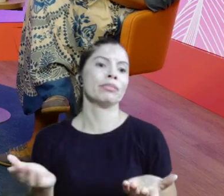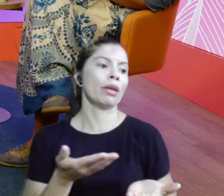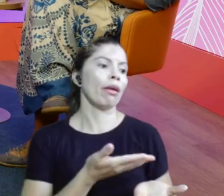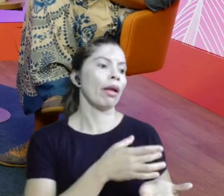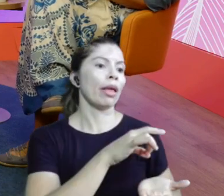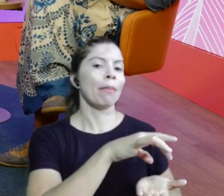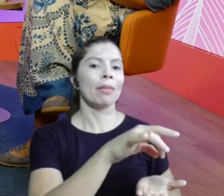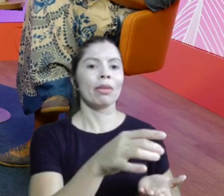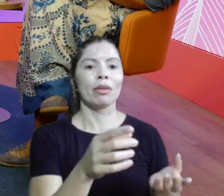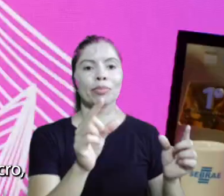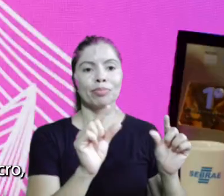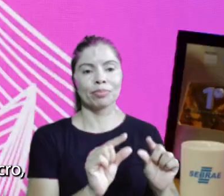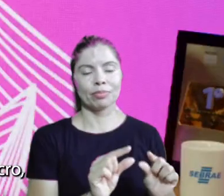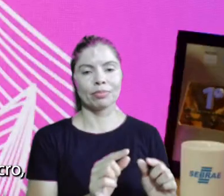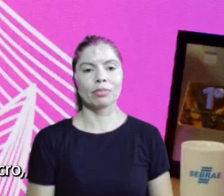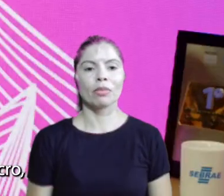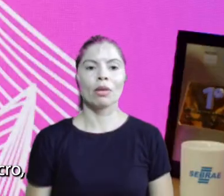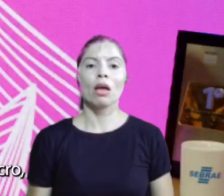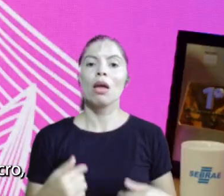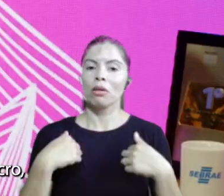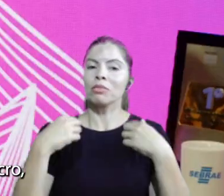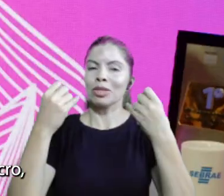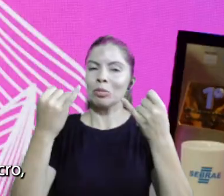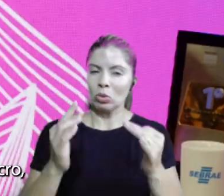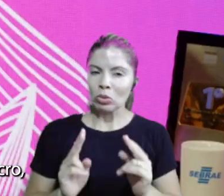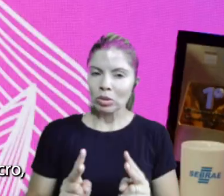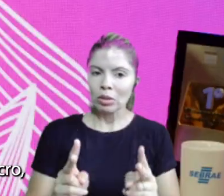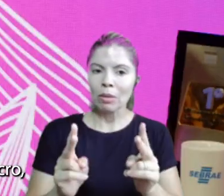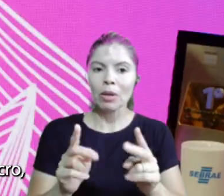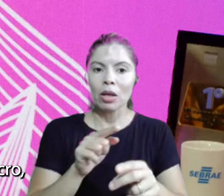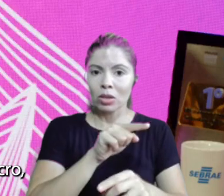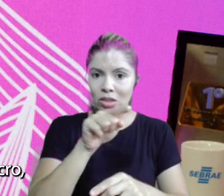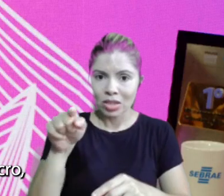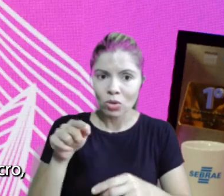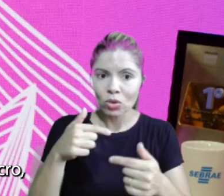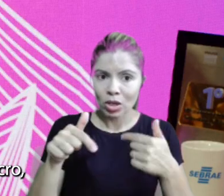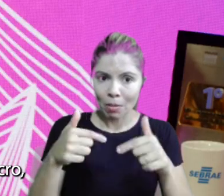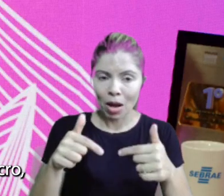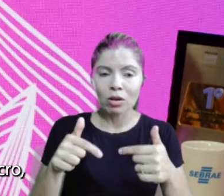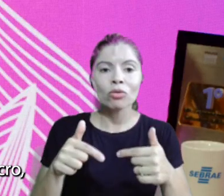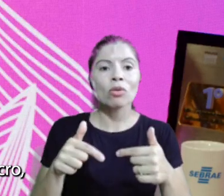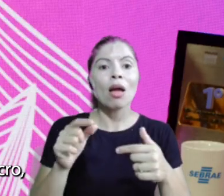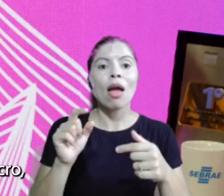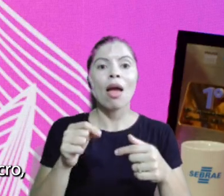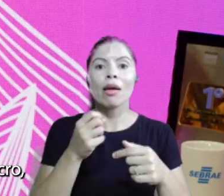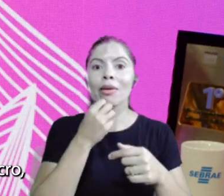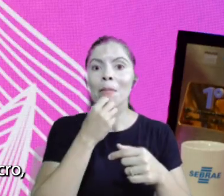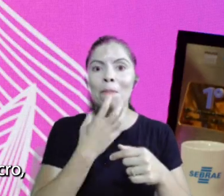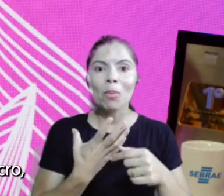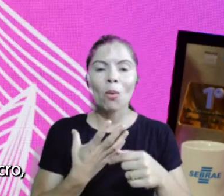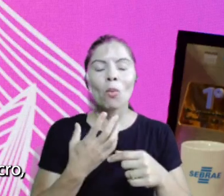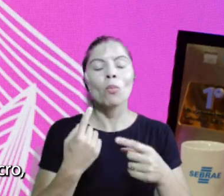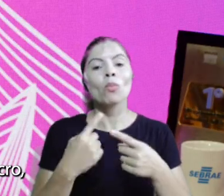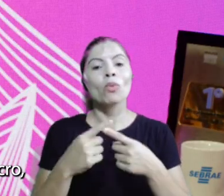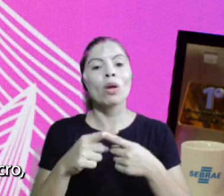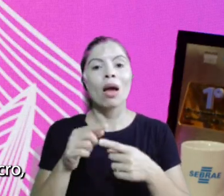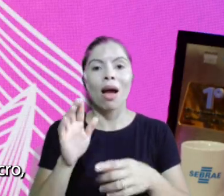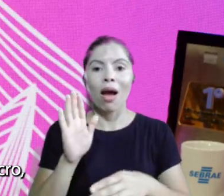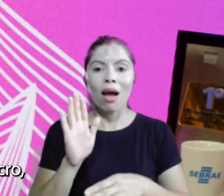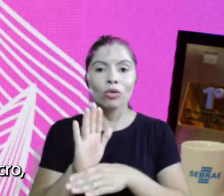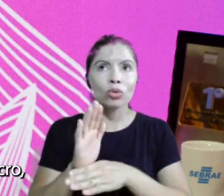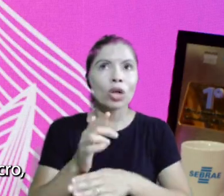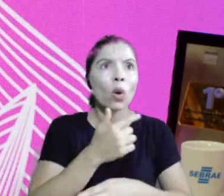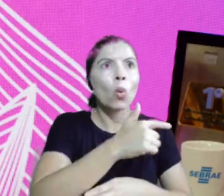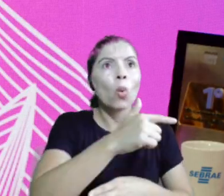dentro da pergunta que eu fiz, assim, esse trabalho que vocês fazem, que explodem, reverberam, além do lucro,